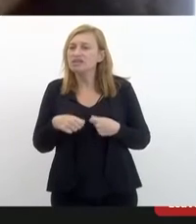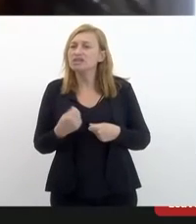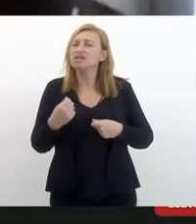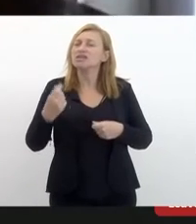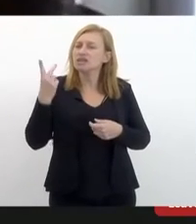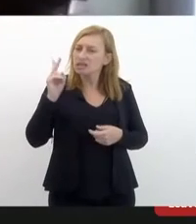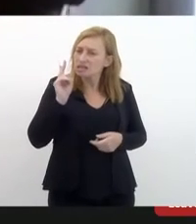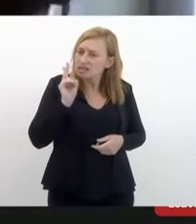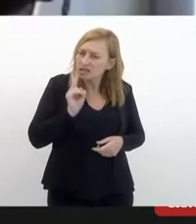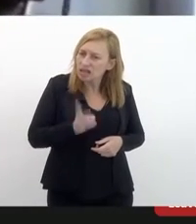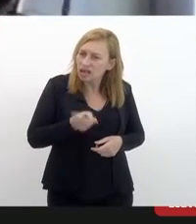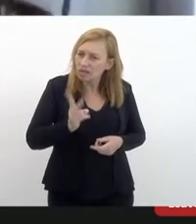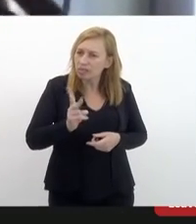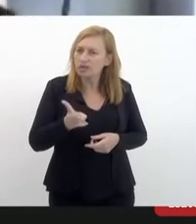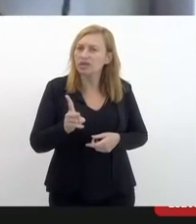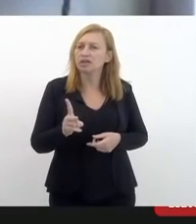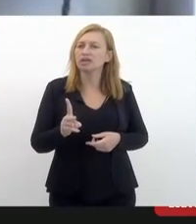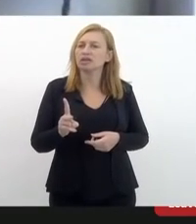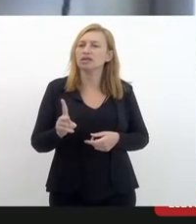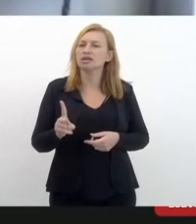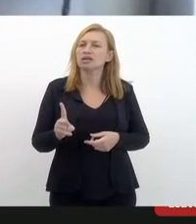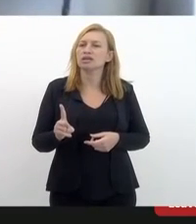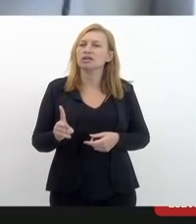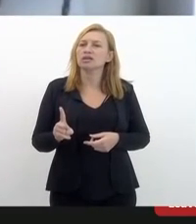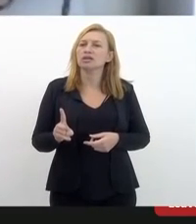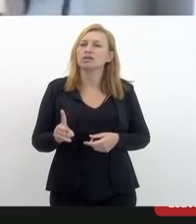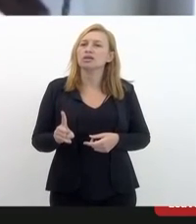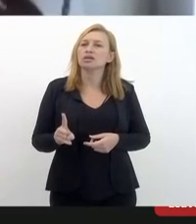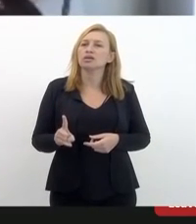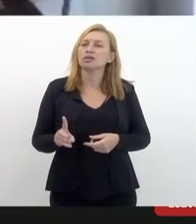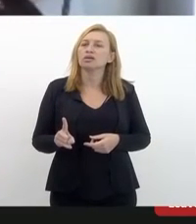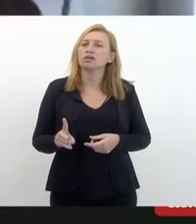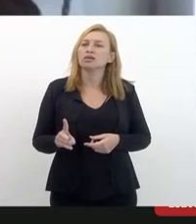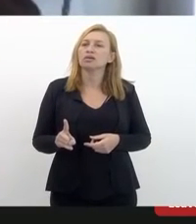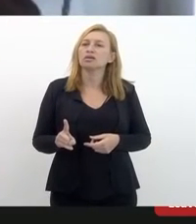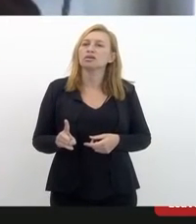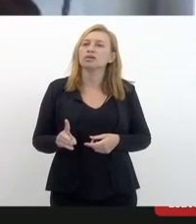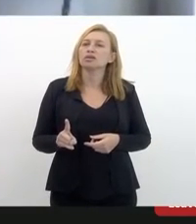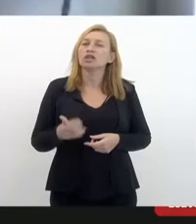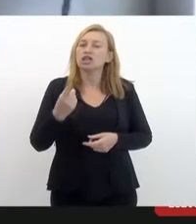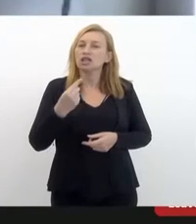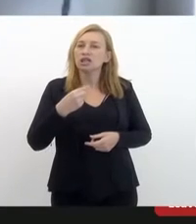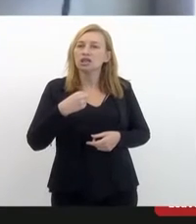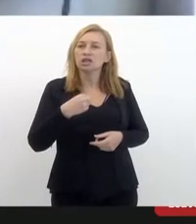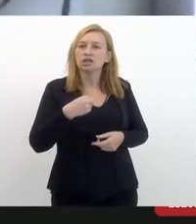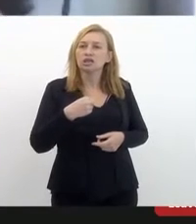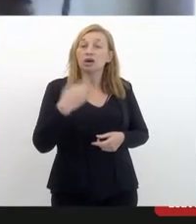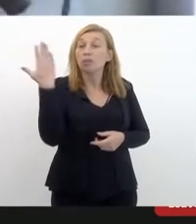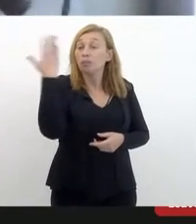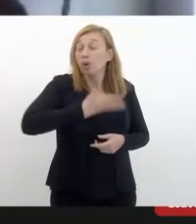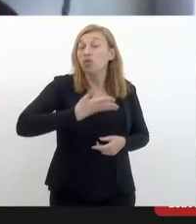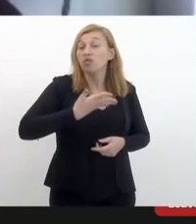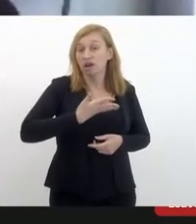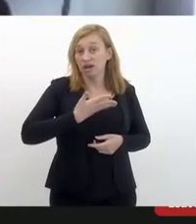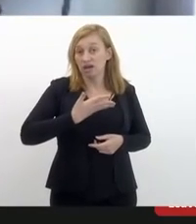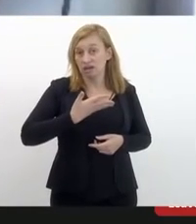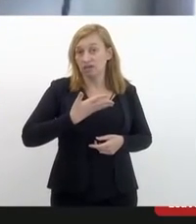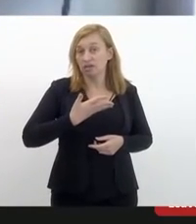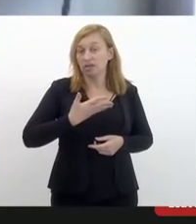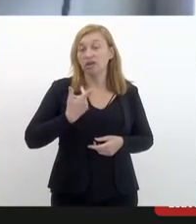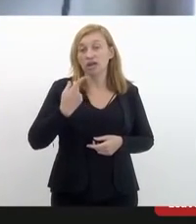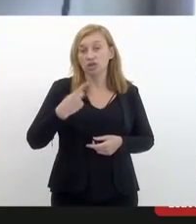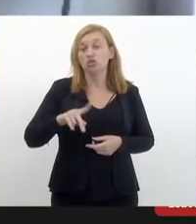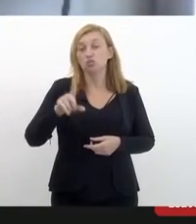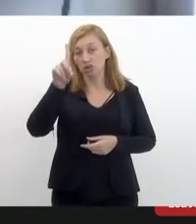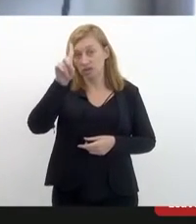constantemente estar indo comprovar a